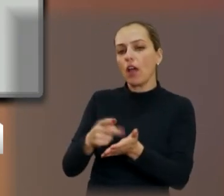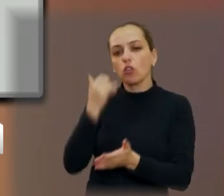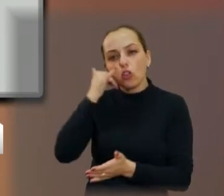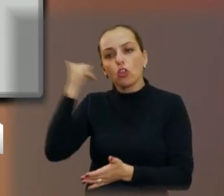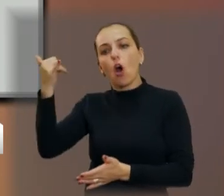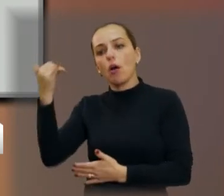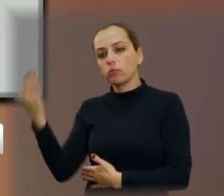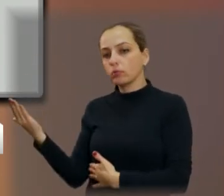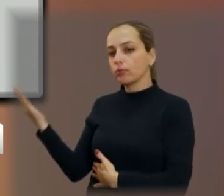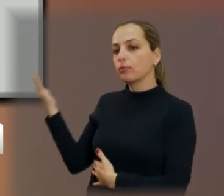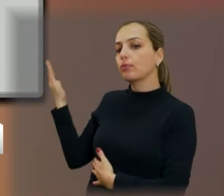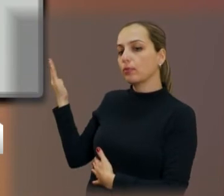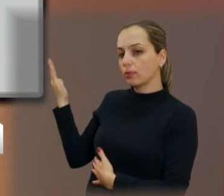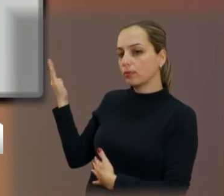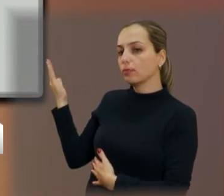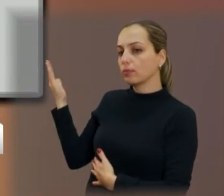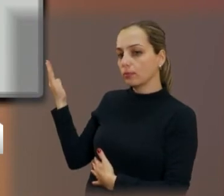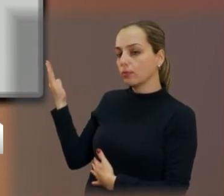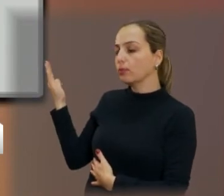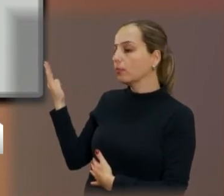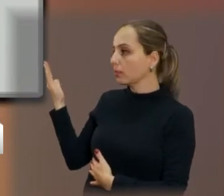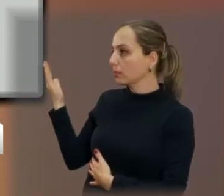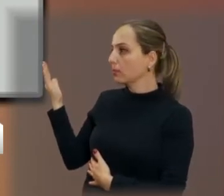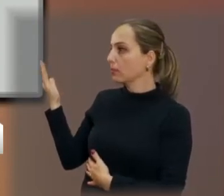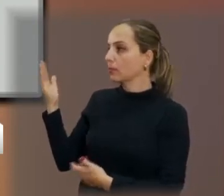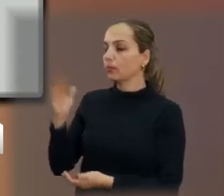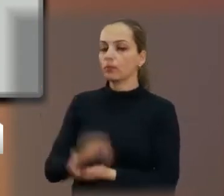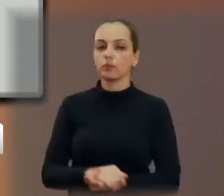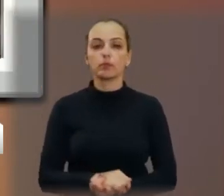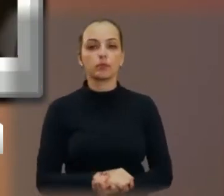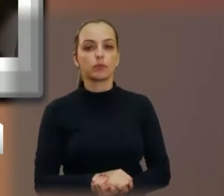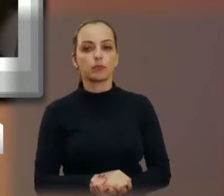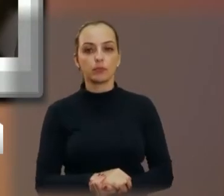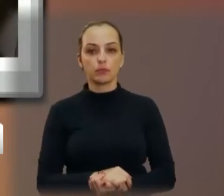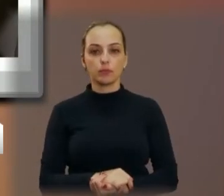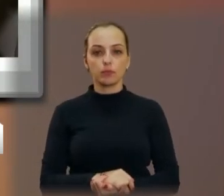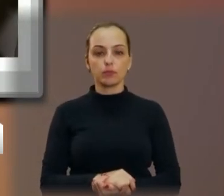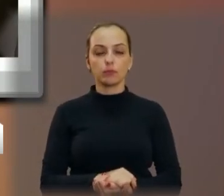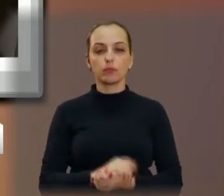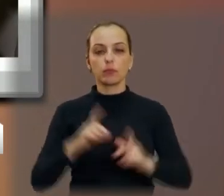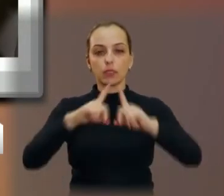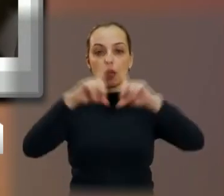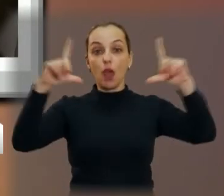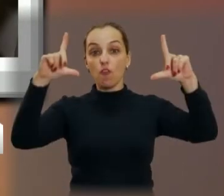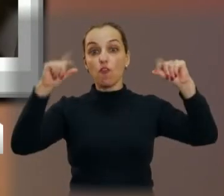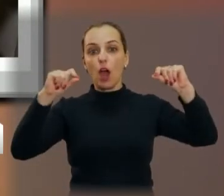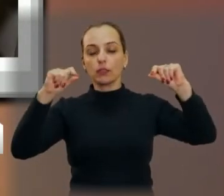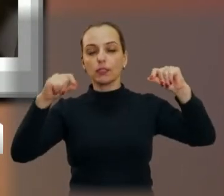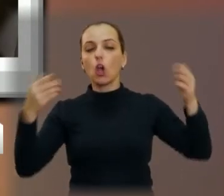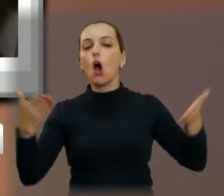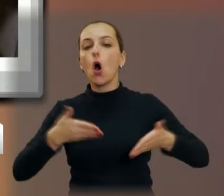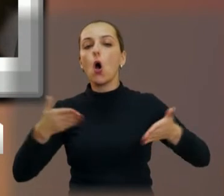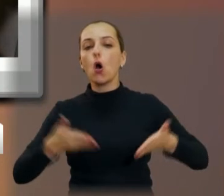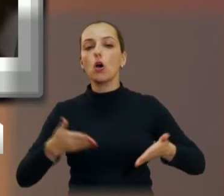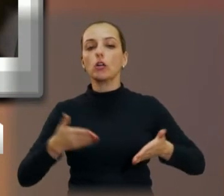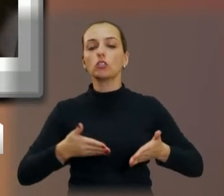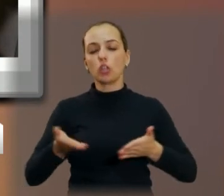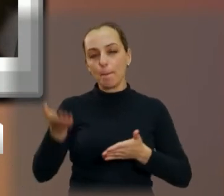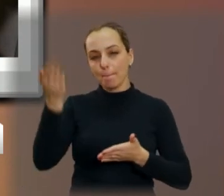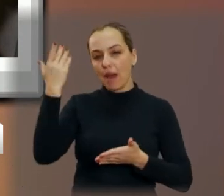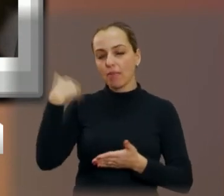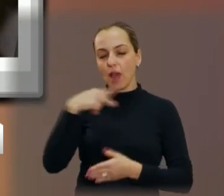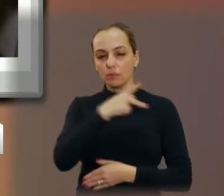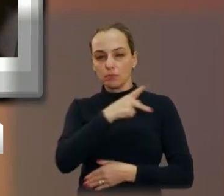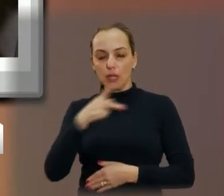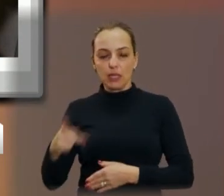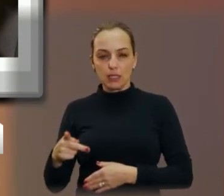-1595. Por favor, pode passar a próxima. A frase de reflexão de hoje é do ex-presidente Fernando